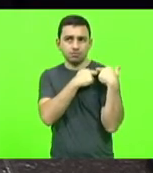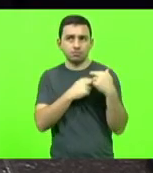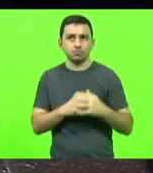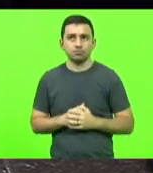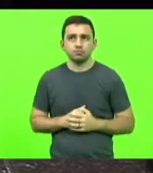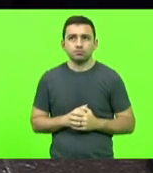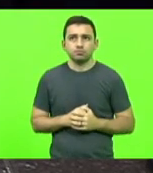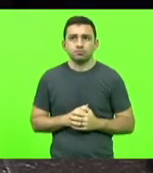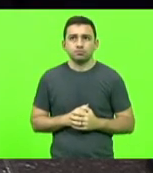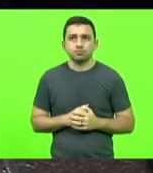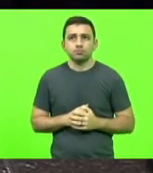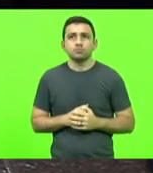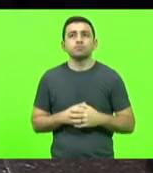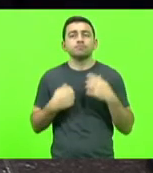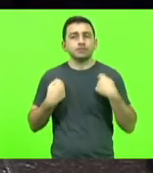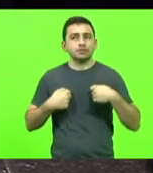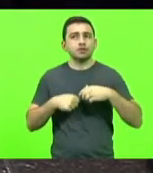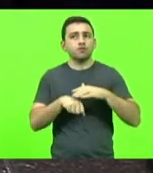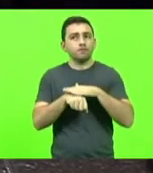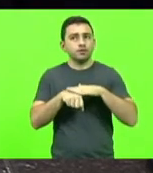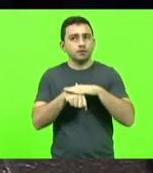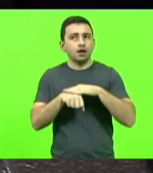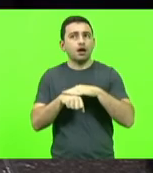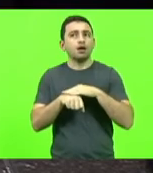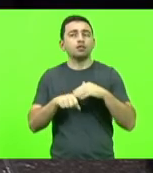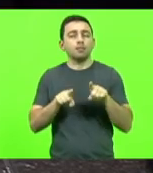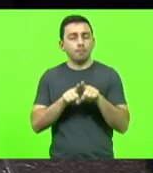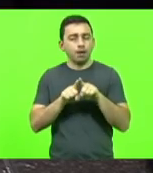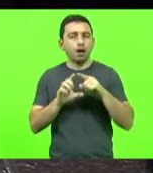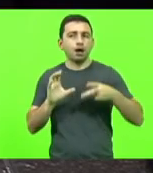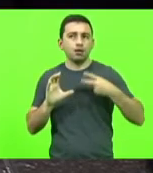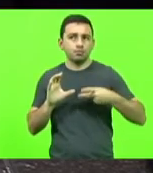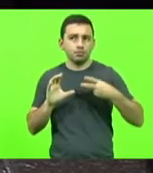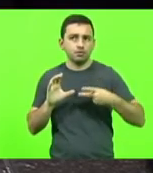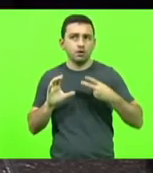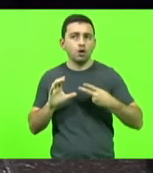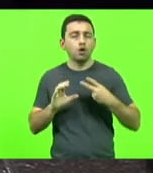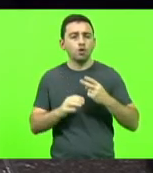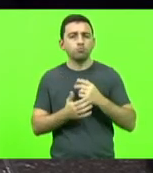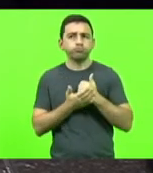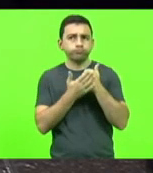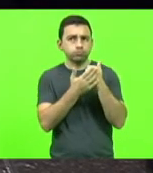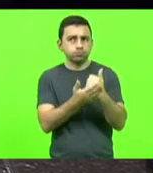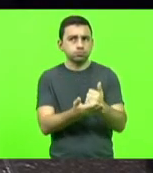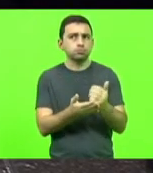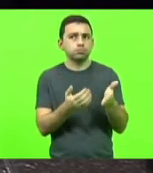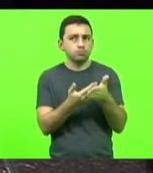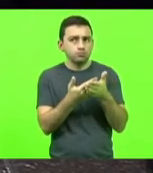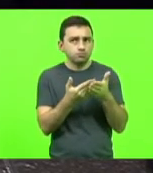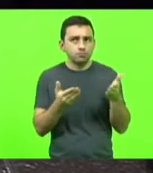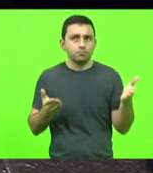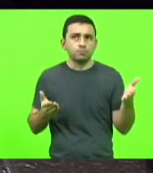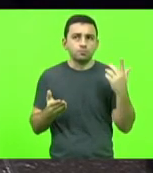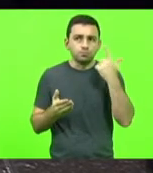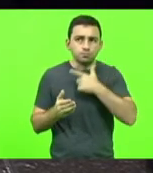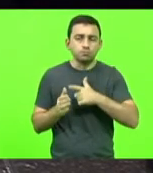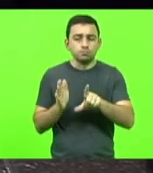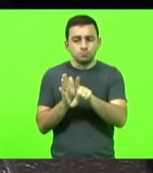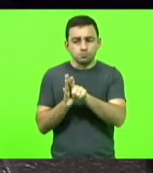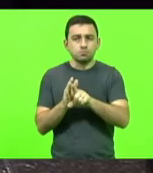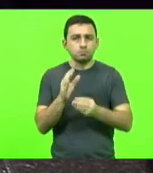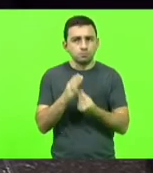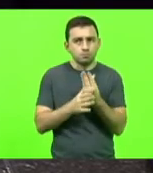nós vamos ter que conversar com as câmaras de vereadores ajudar as câmaras de vereadores a fazer suas legislações